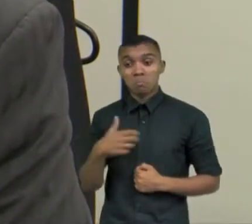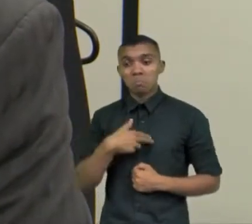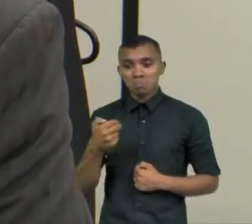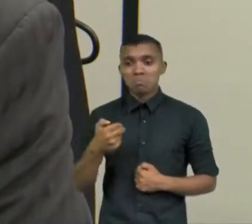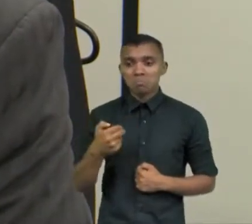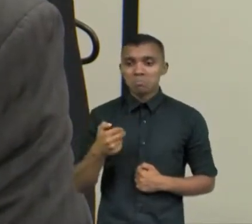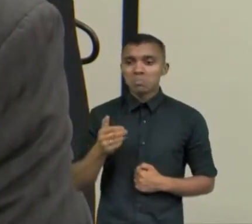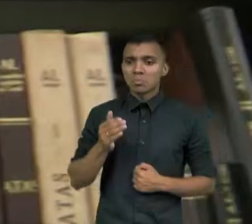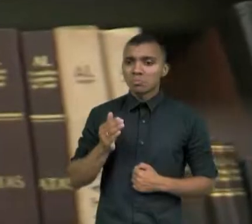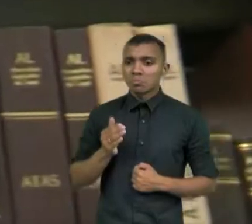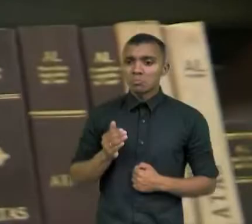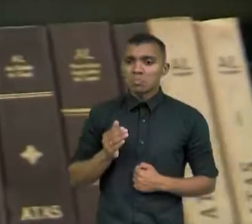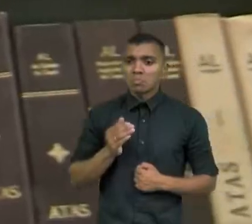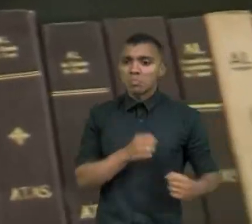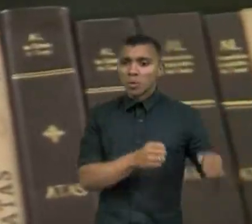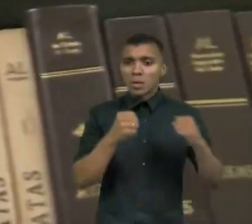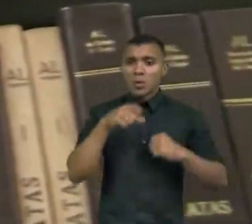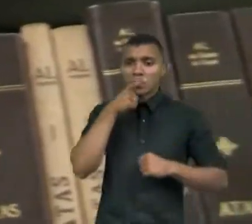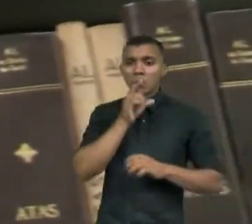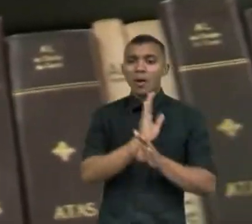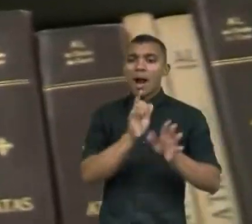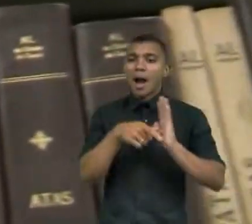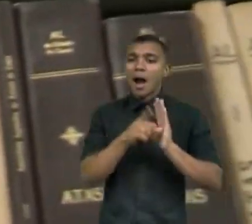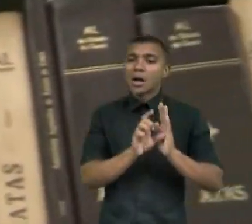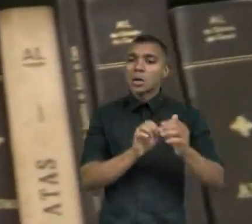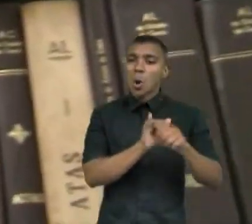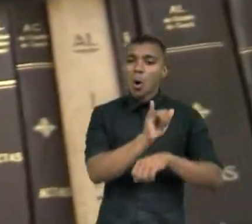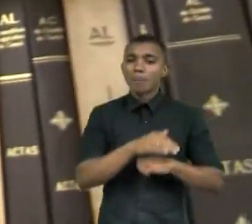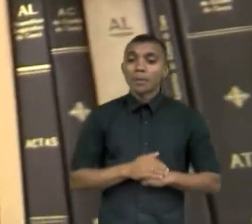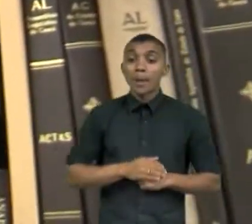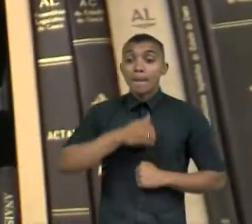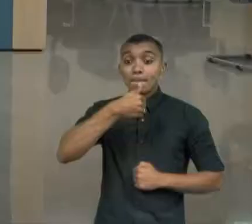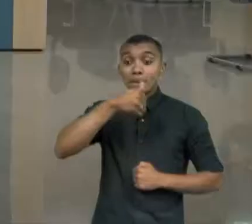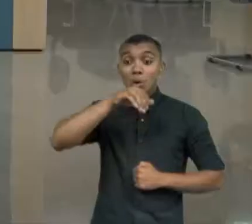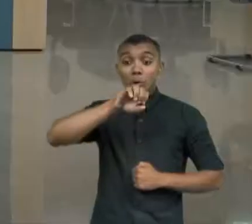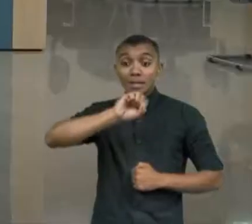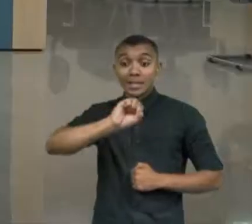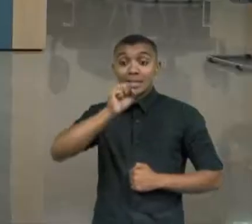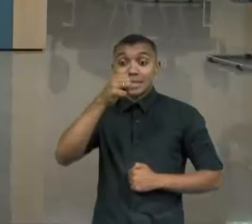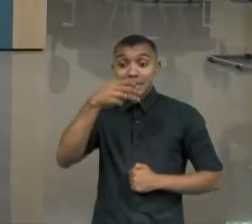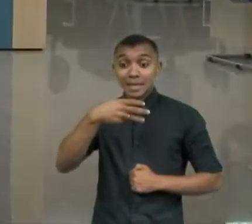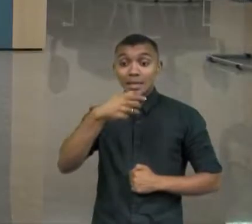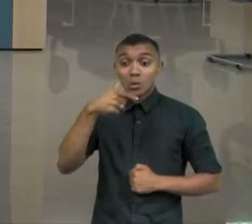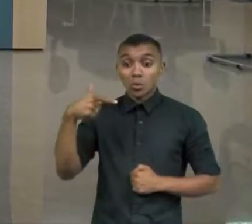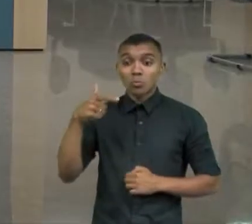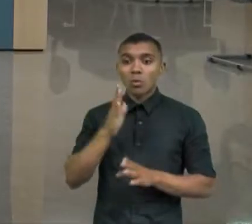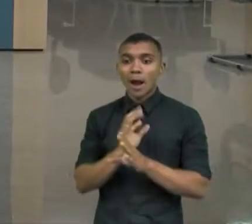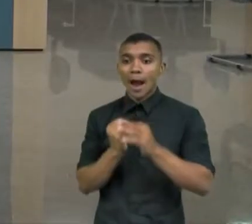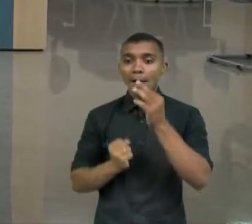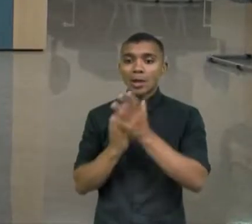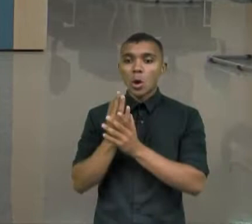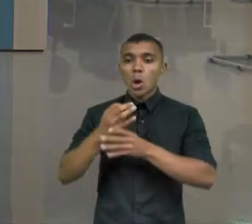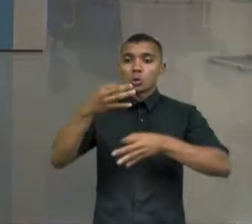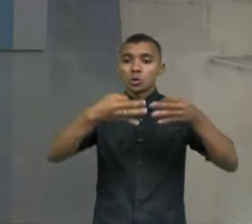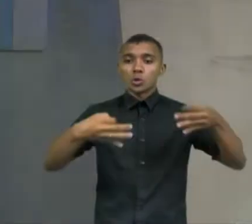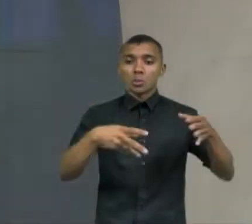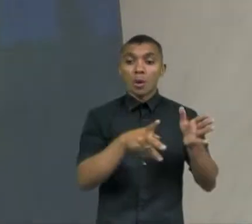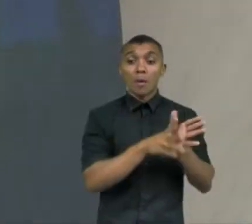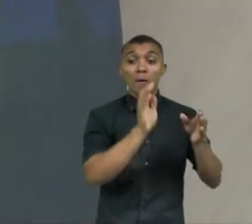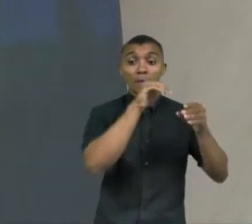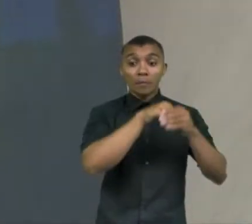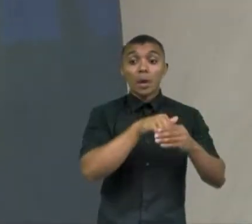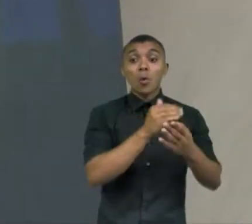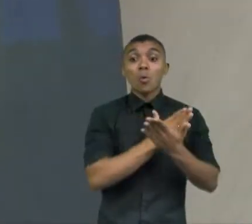do golpe de 30. Em 1932, com a criação da justiça eleitoral, entra em vigor o